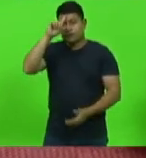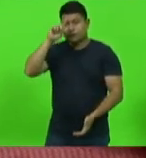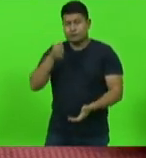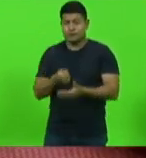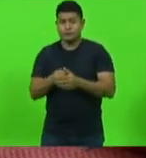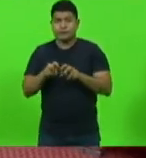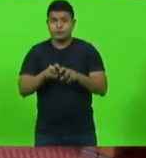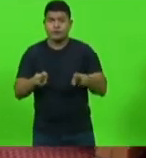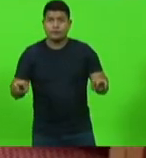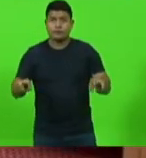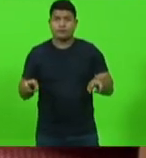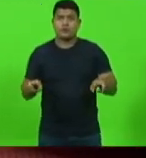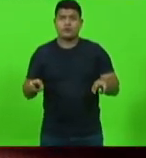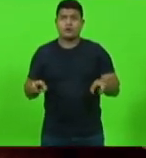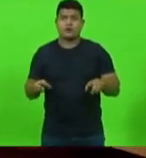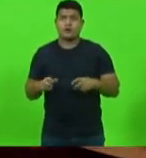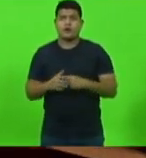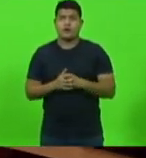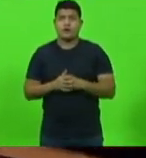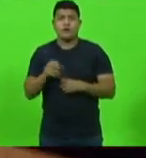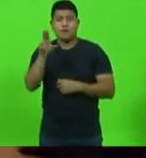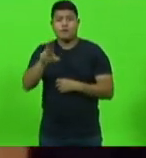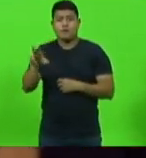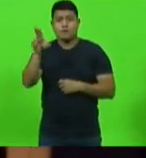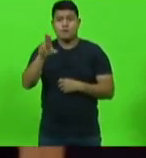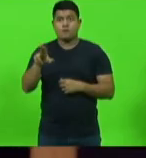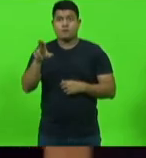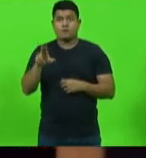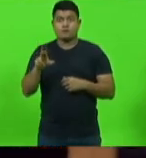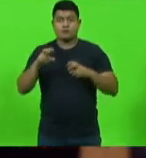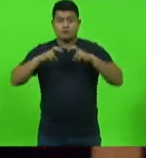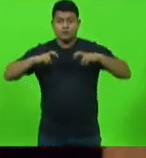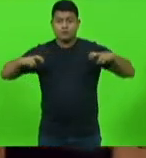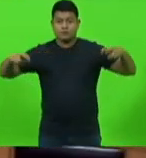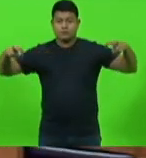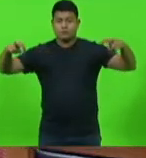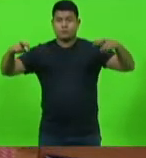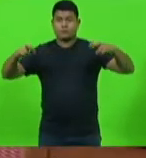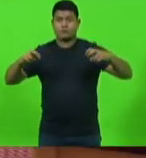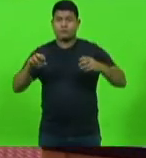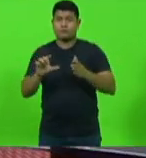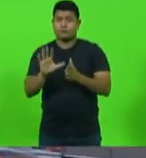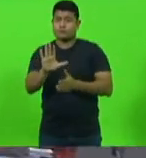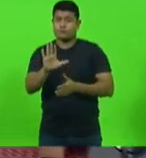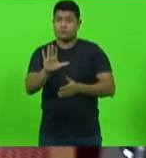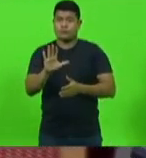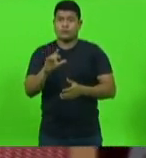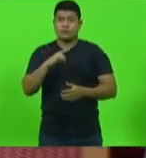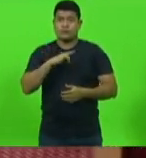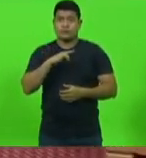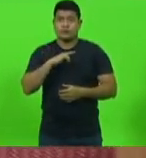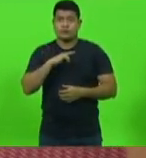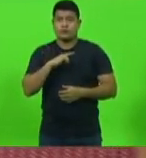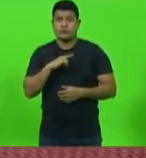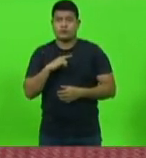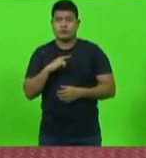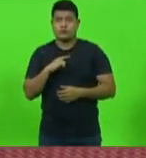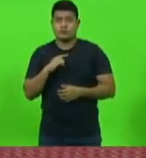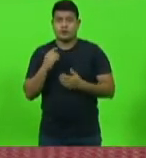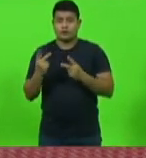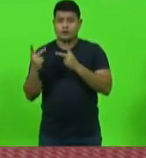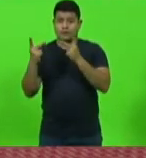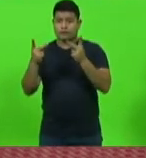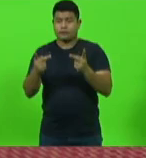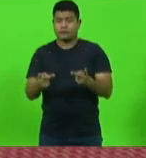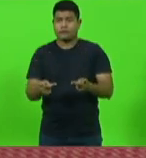impossibilitando a utilização das galerias, porém, nós tivemos aqui a visita da